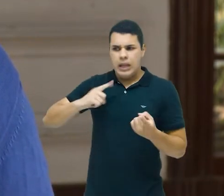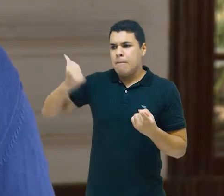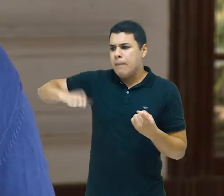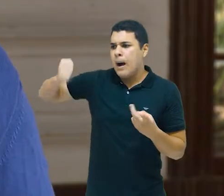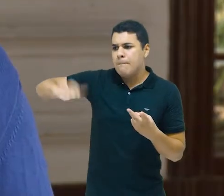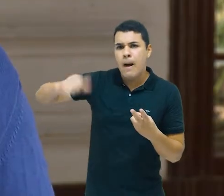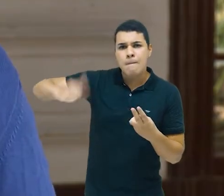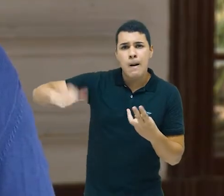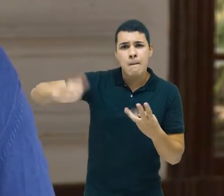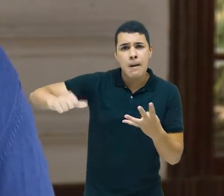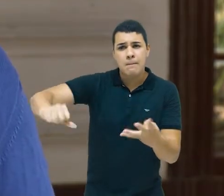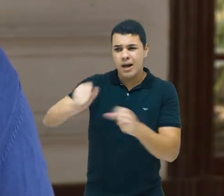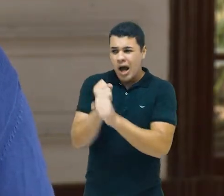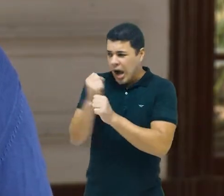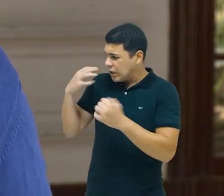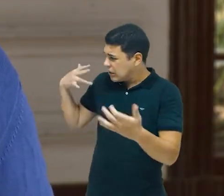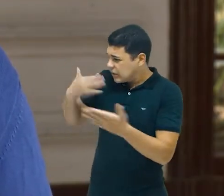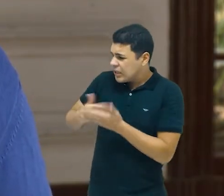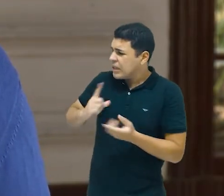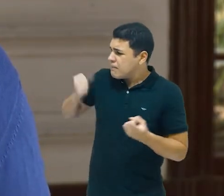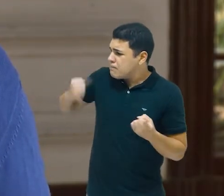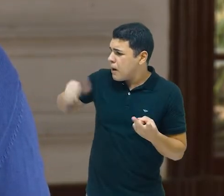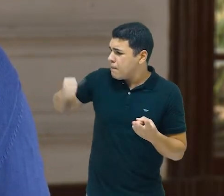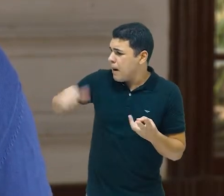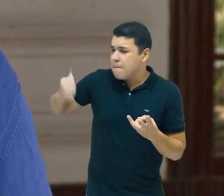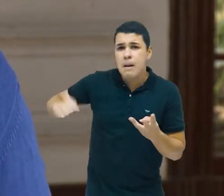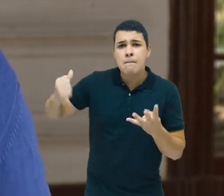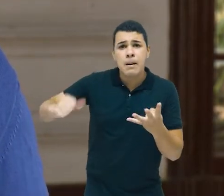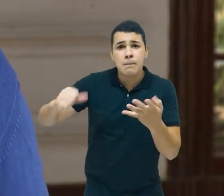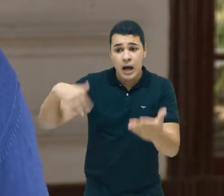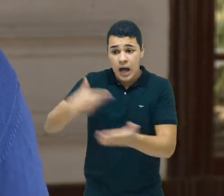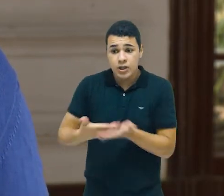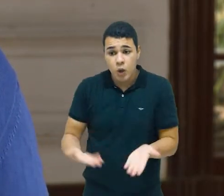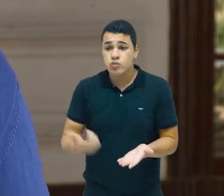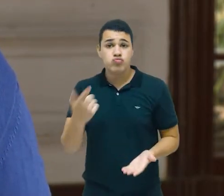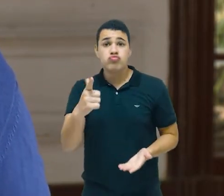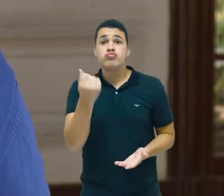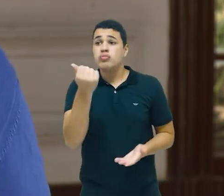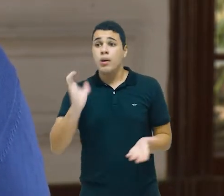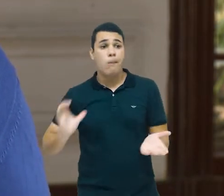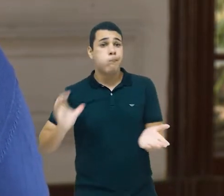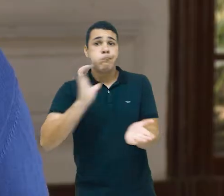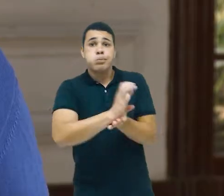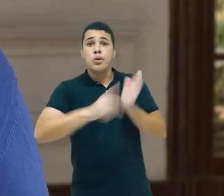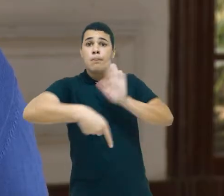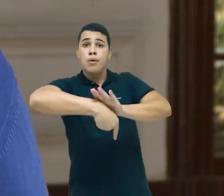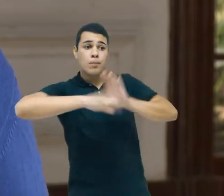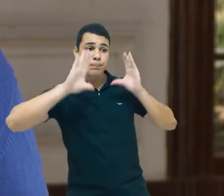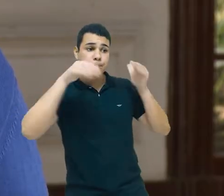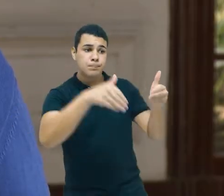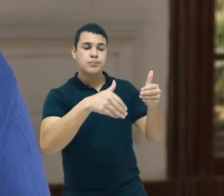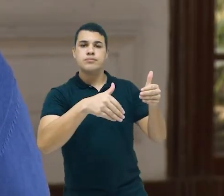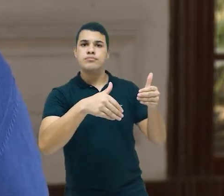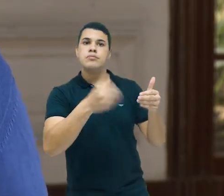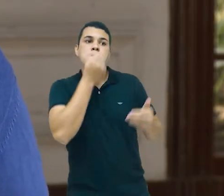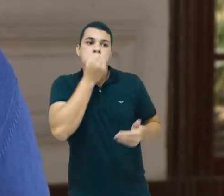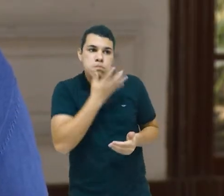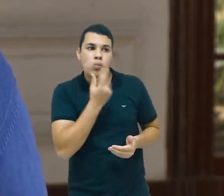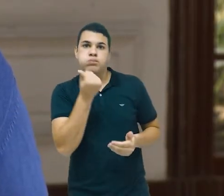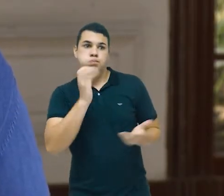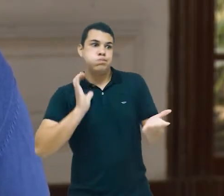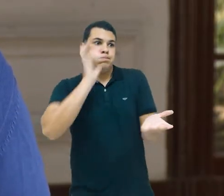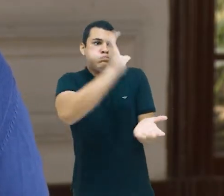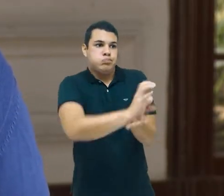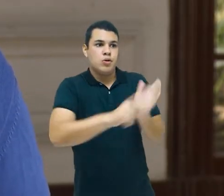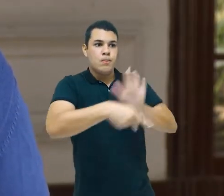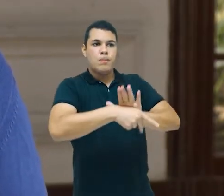longo desse tempo, gente teve muitas derrotas. gente até hoje não tem um orçamento adequado para o SUS. O